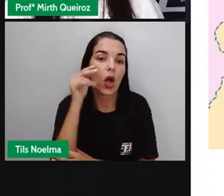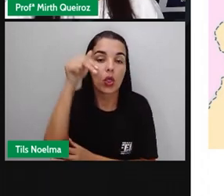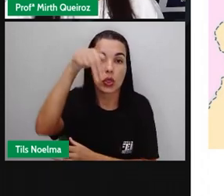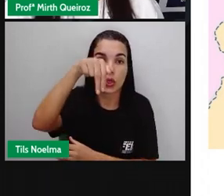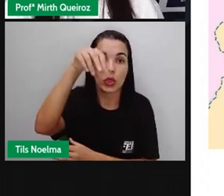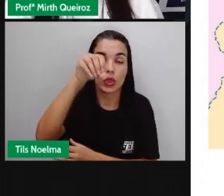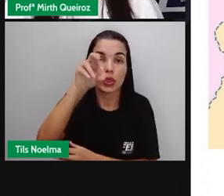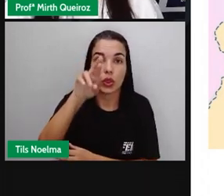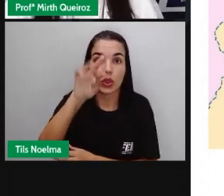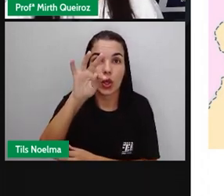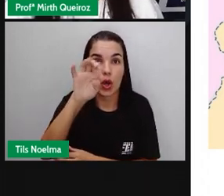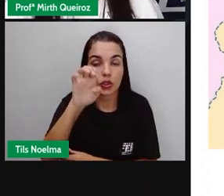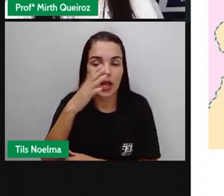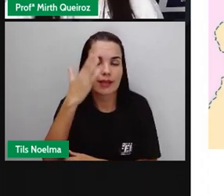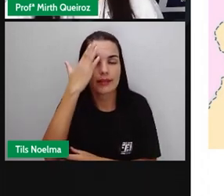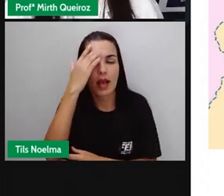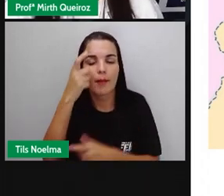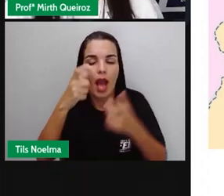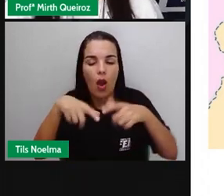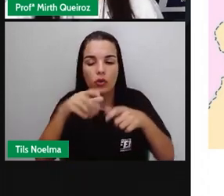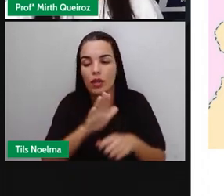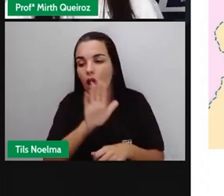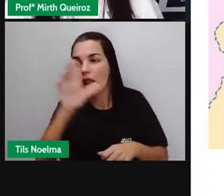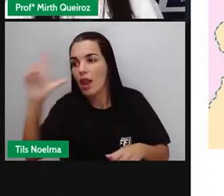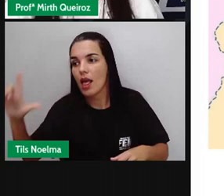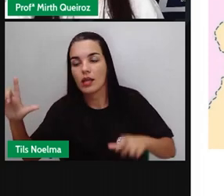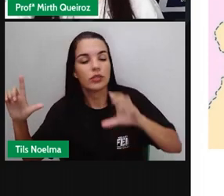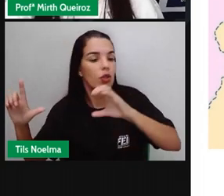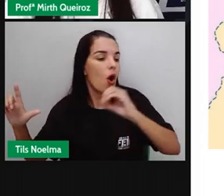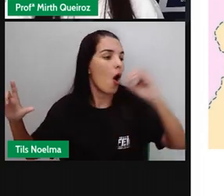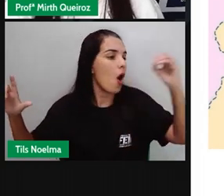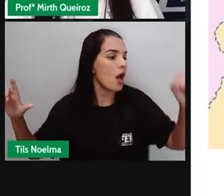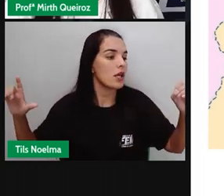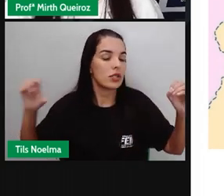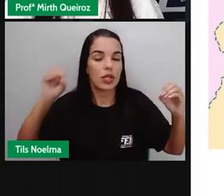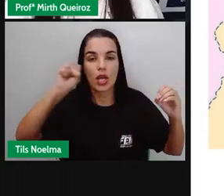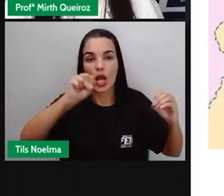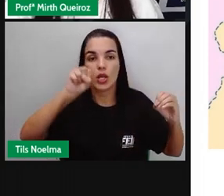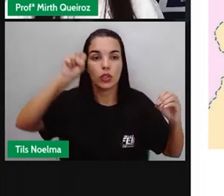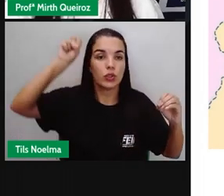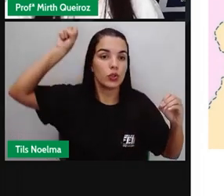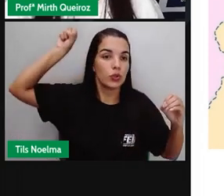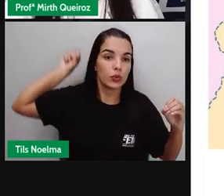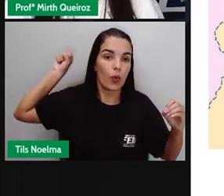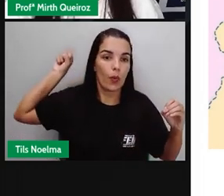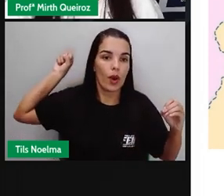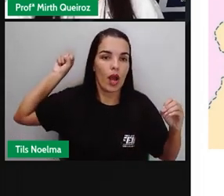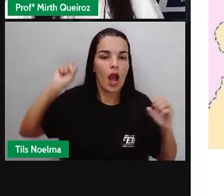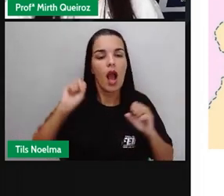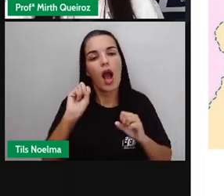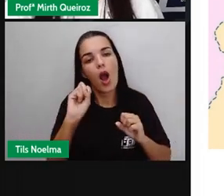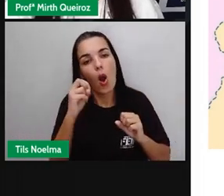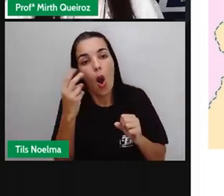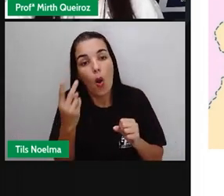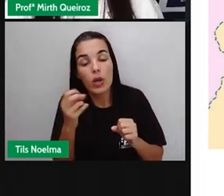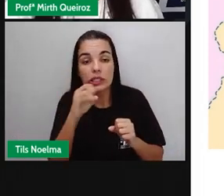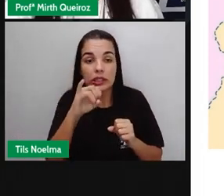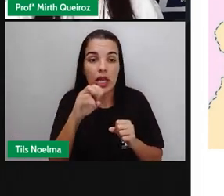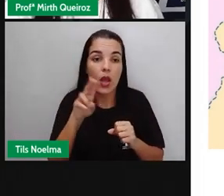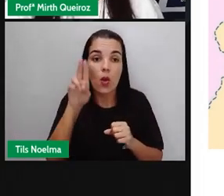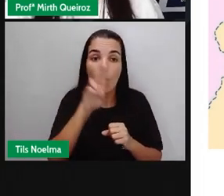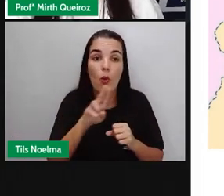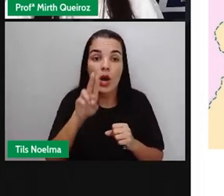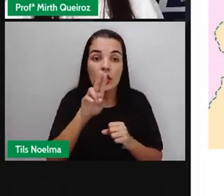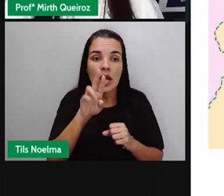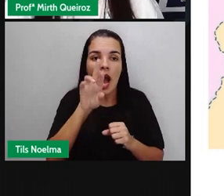direção norte, que aí a gente já vai saber onde fica o leste, oeste e sul. Ou se usa, neste caso, a rosa dos